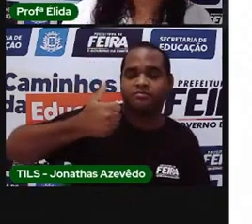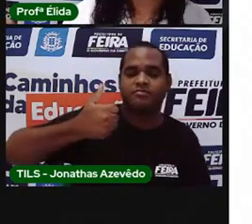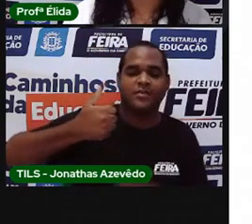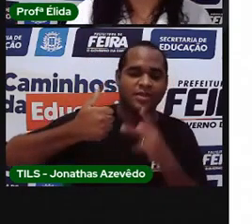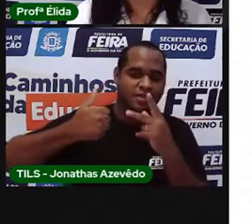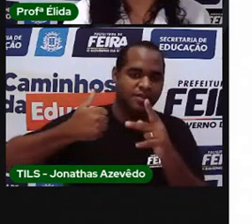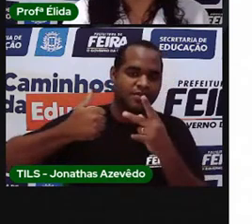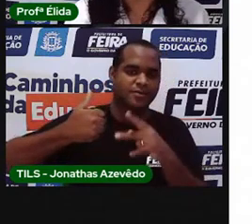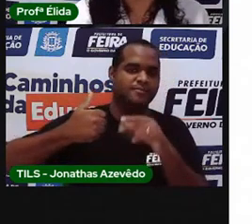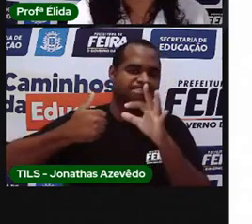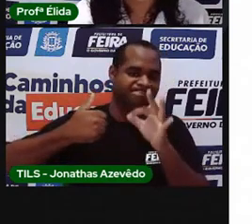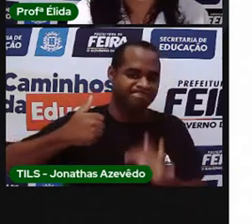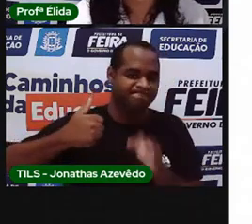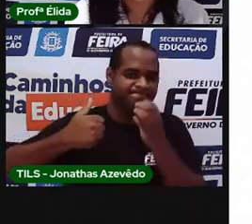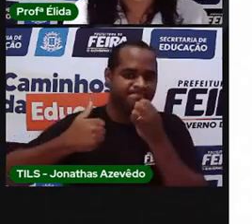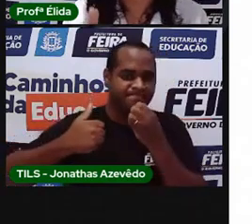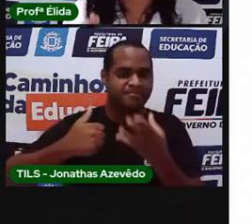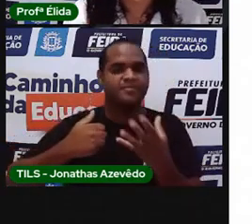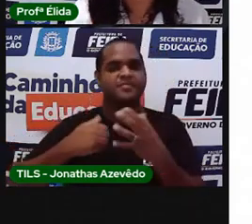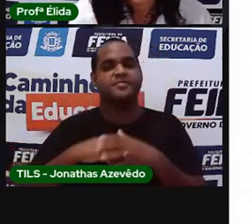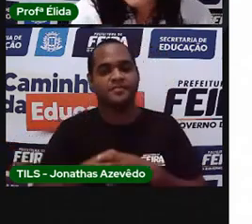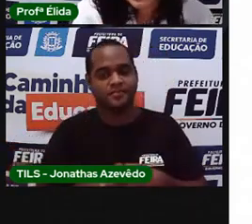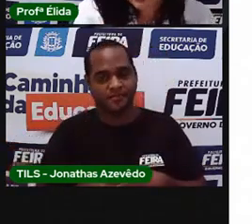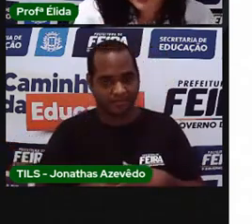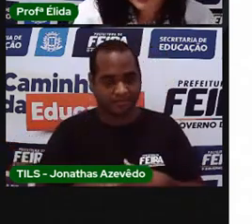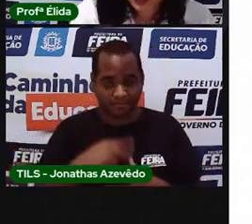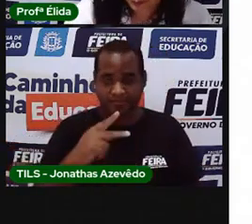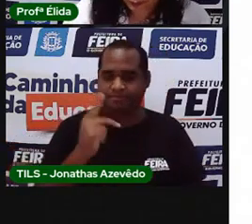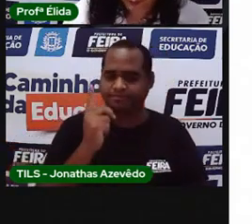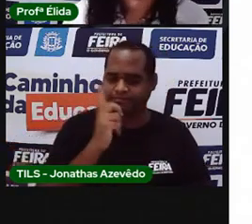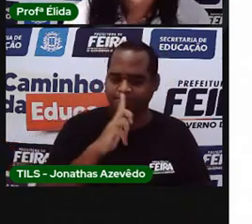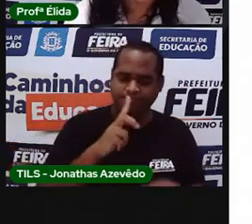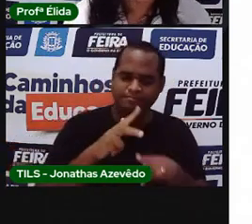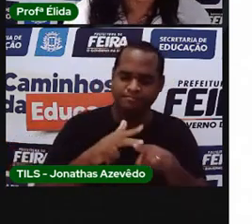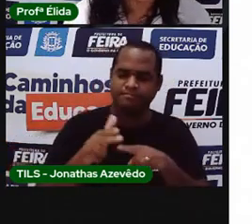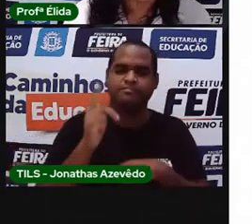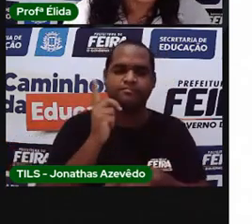da corrida. Ele vai ganhar a corrida.